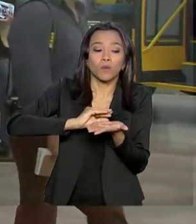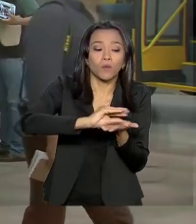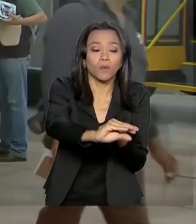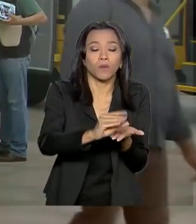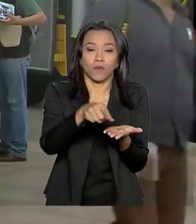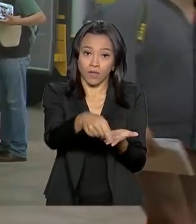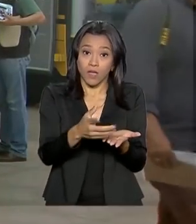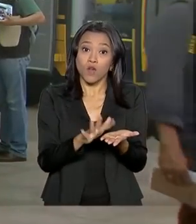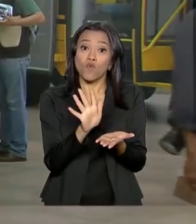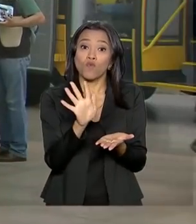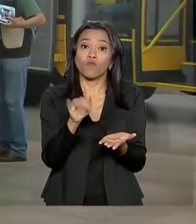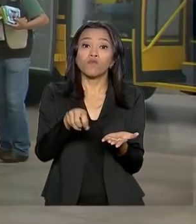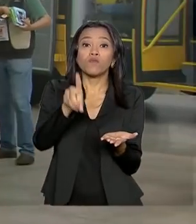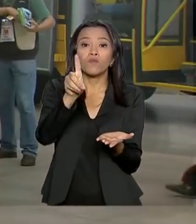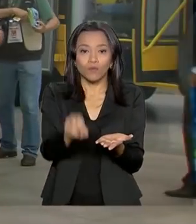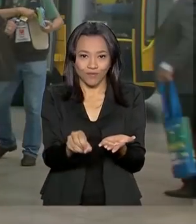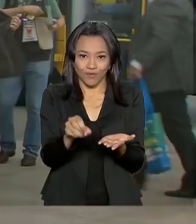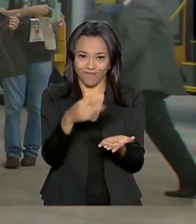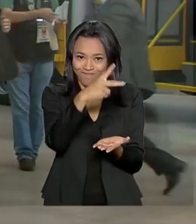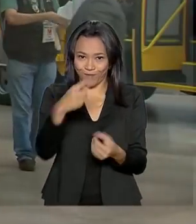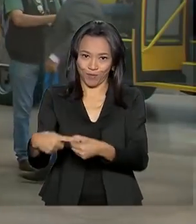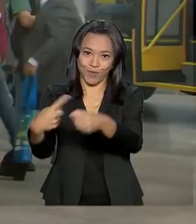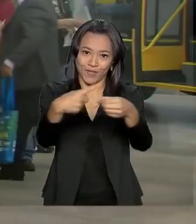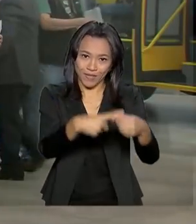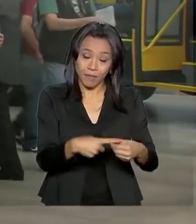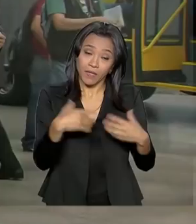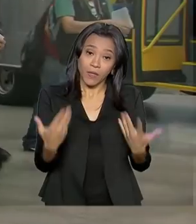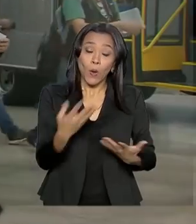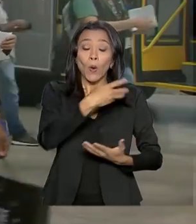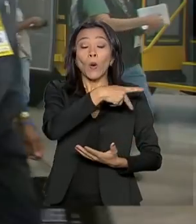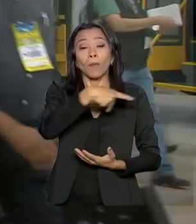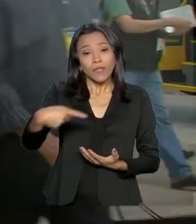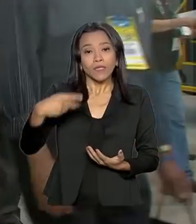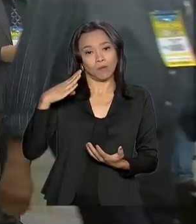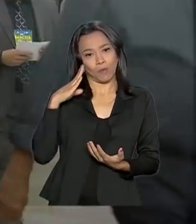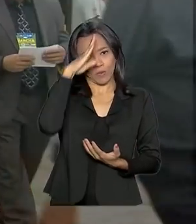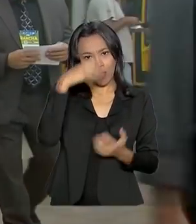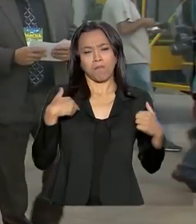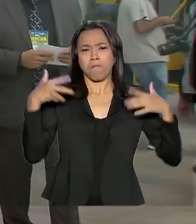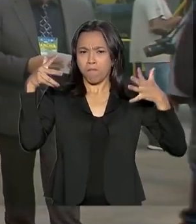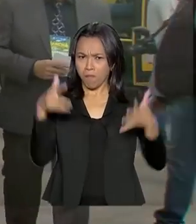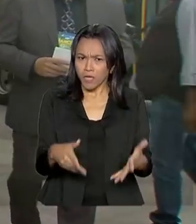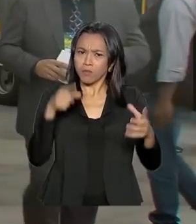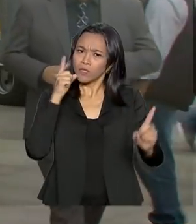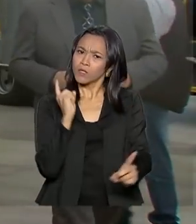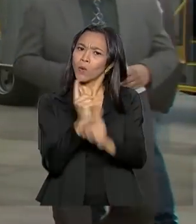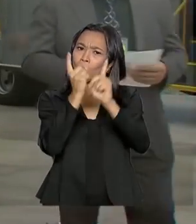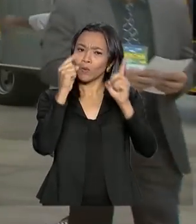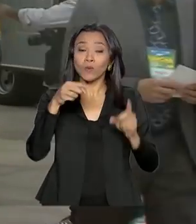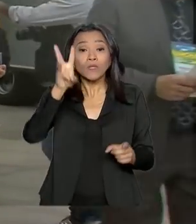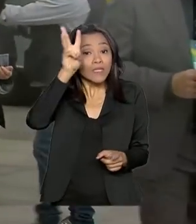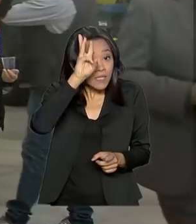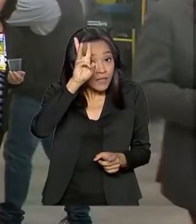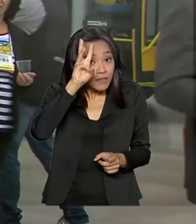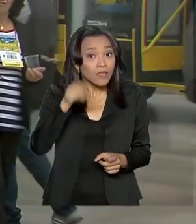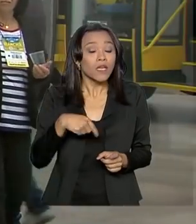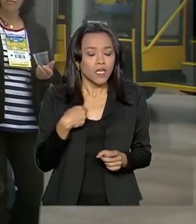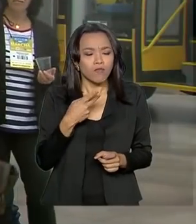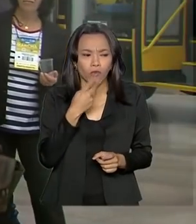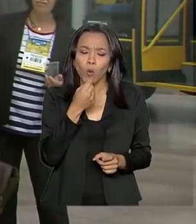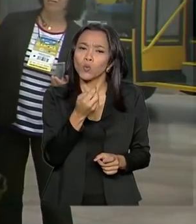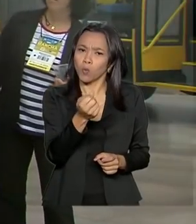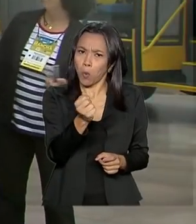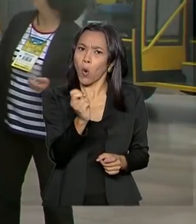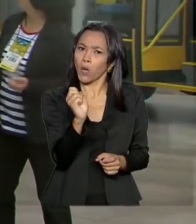Fundo de Participação dos Municípios. O presidente Jair Bolsonaro participou da abertura da marcha nesta terça-feira e declarou apoio à